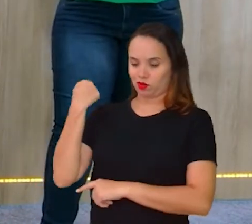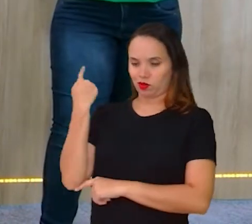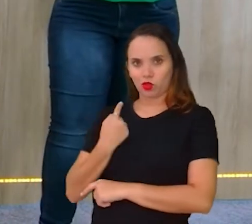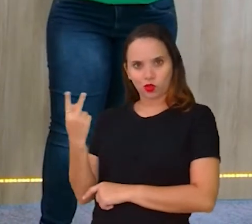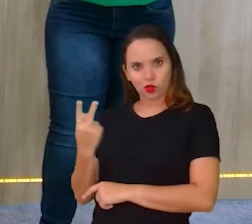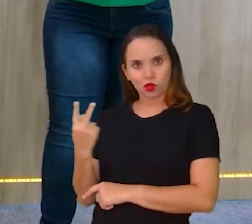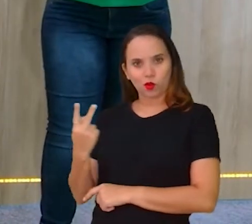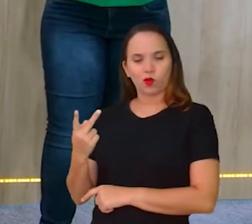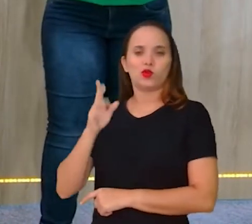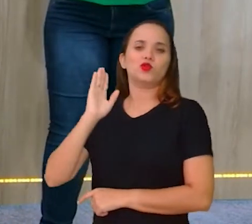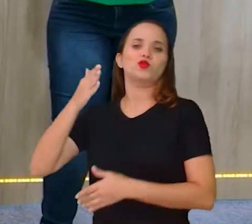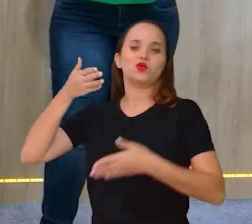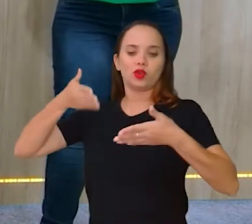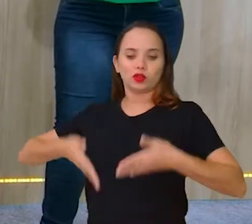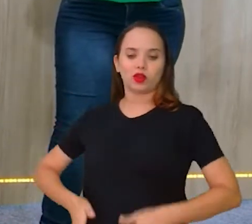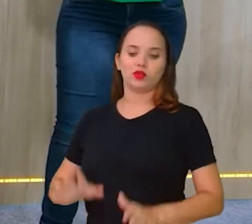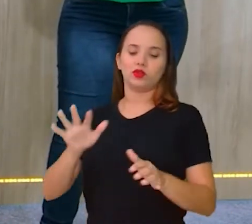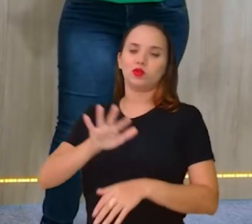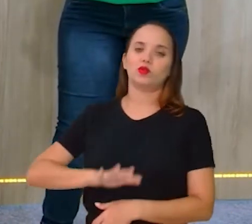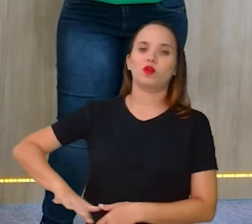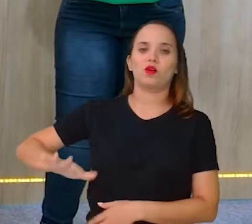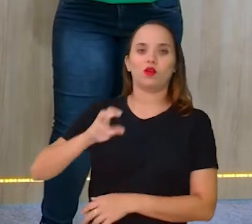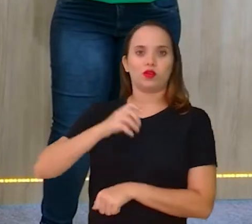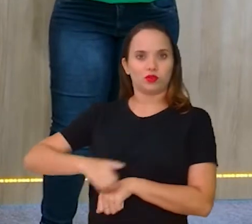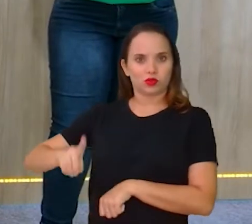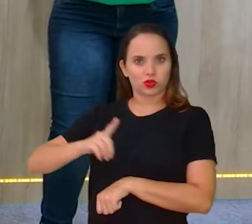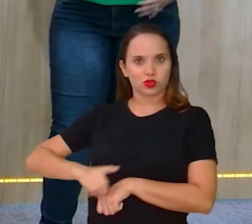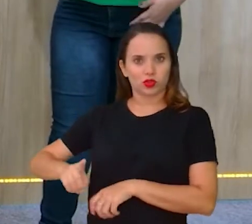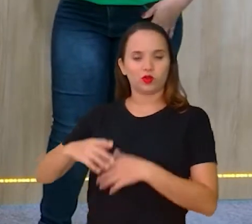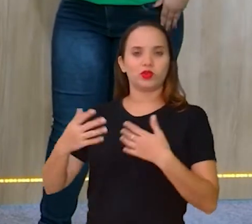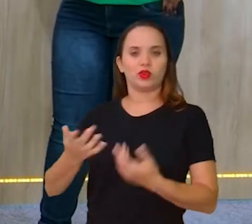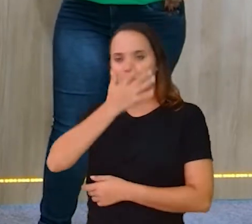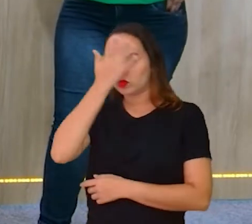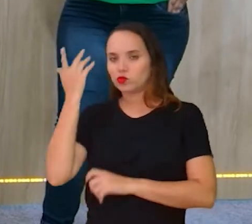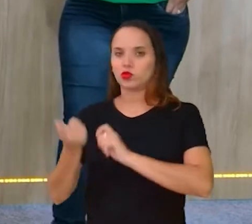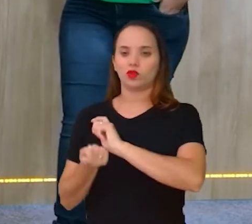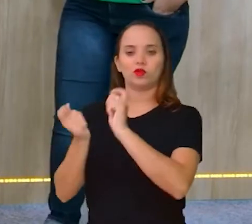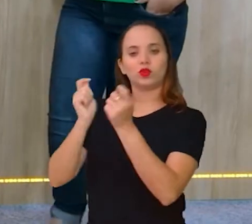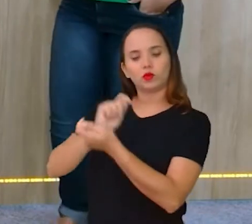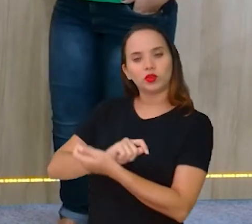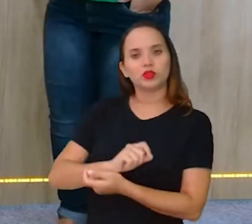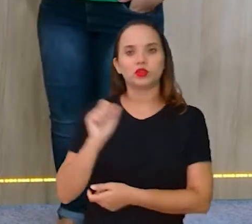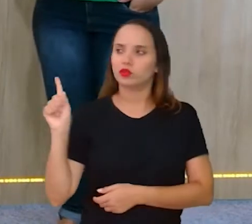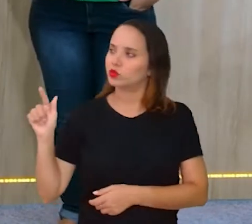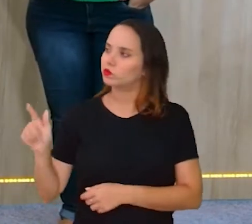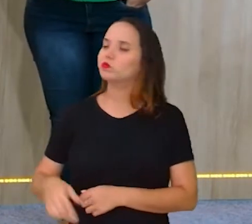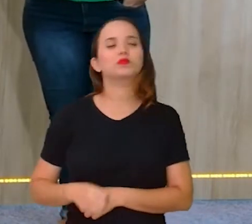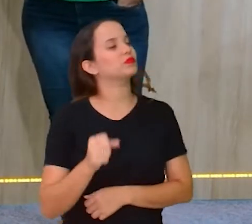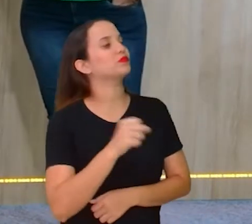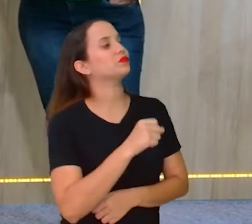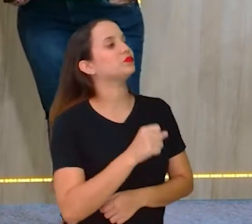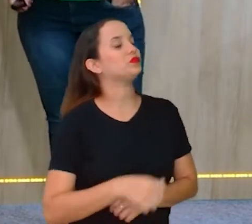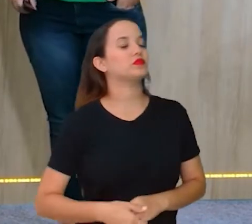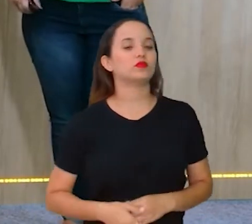nasce dentro dessa era digital. E aí as outras pessoas vão se adequando, não isso, Tiago? Exatamente, né? E essa cultura digital que a gente trouxe